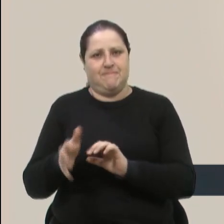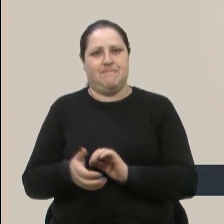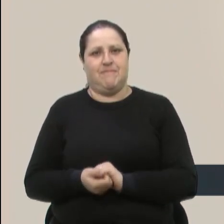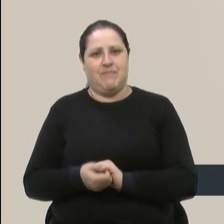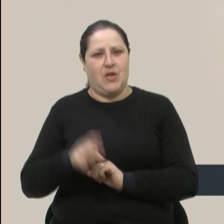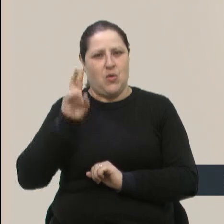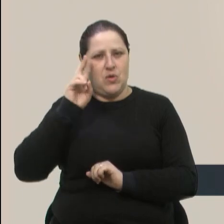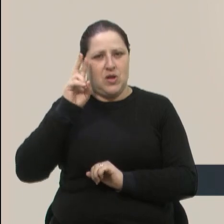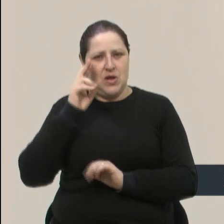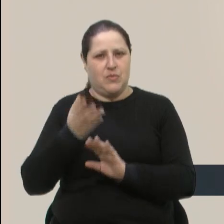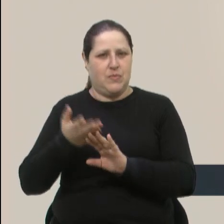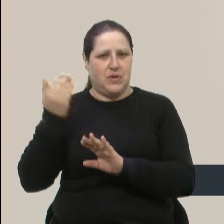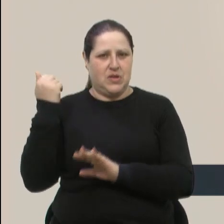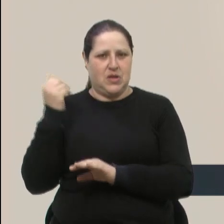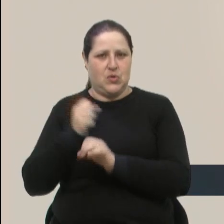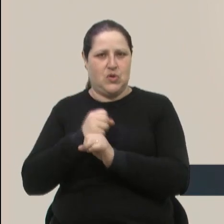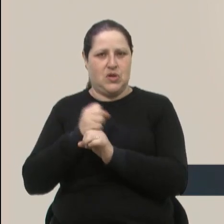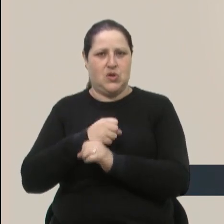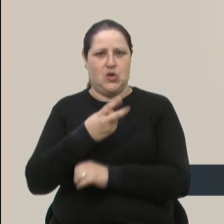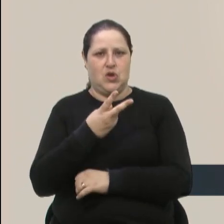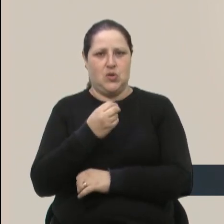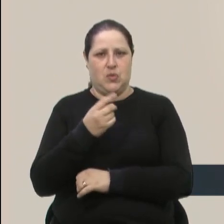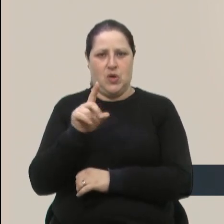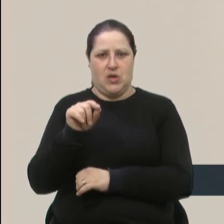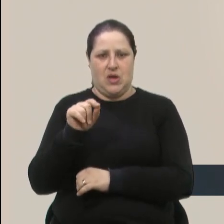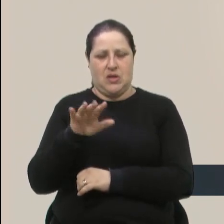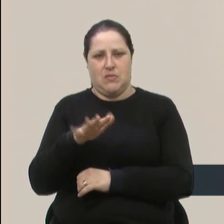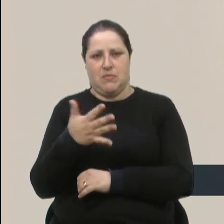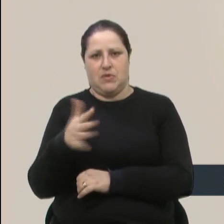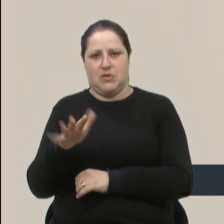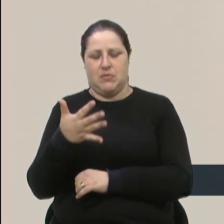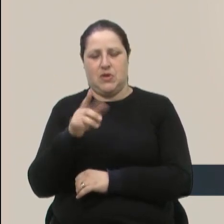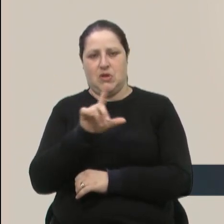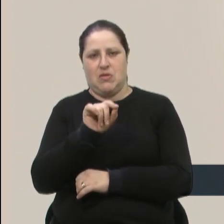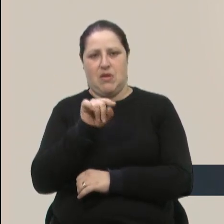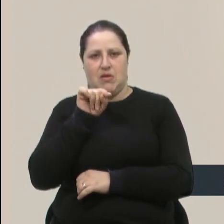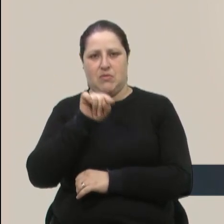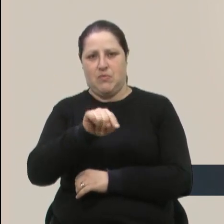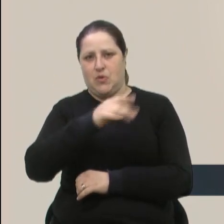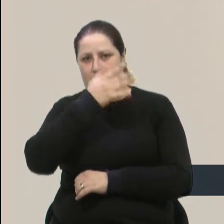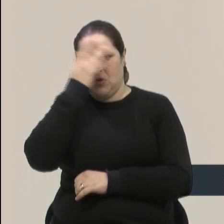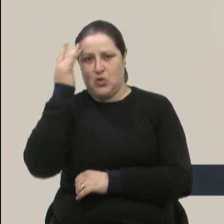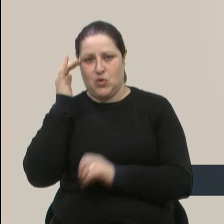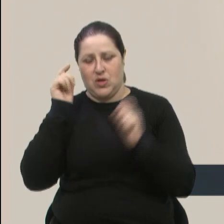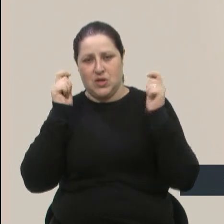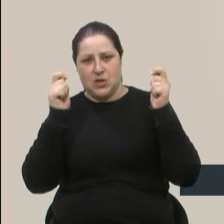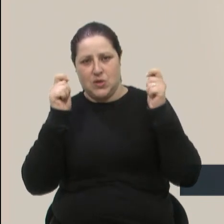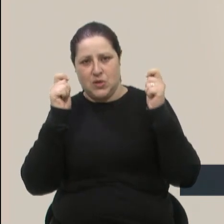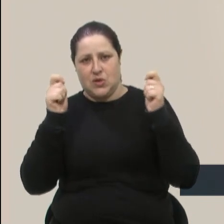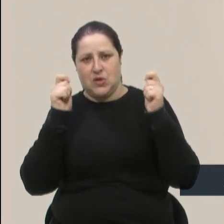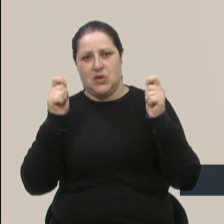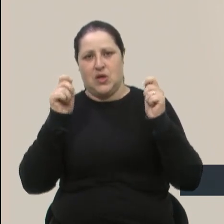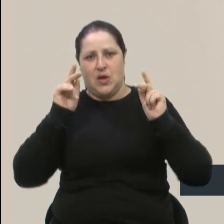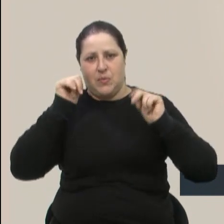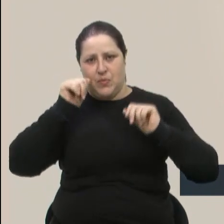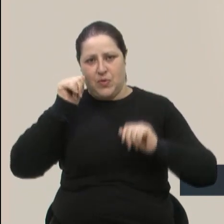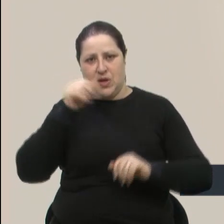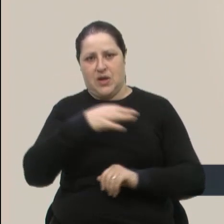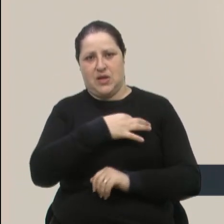cerca de 10 mil pessoas torcendo por suas candidatas, éramos um grupo de 20 candidatas